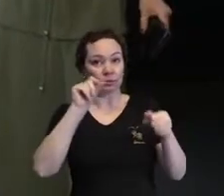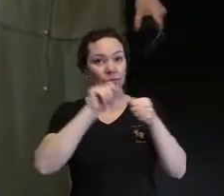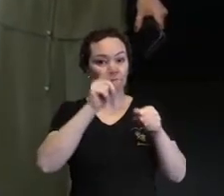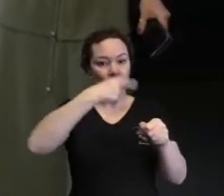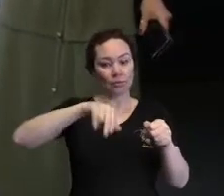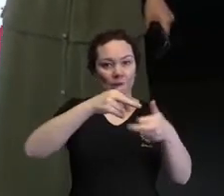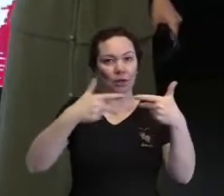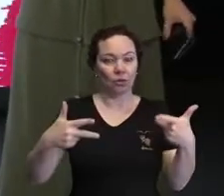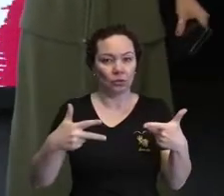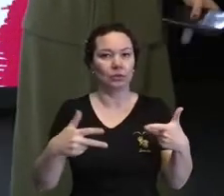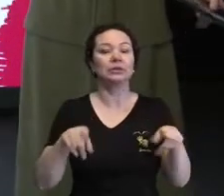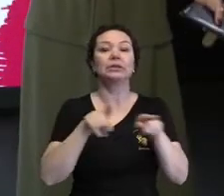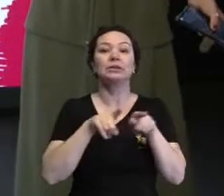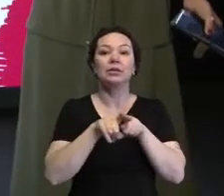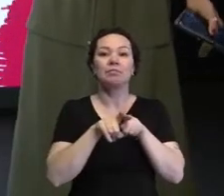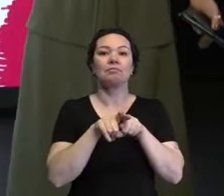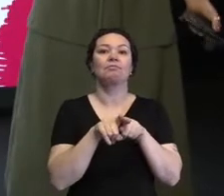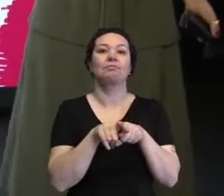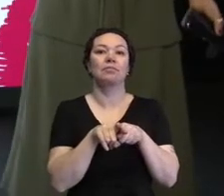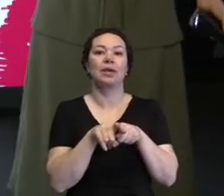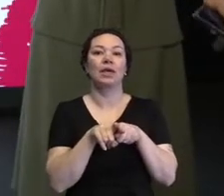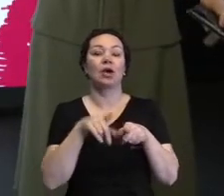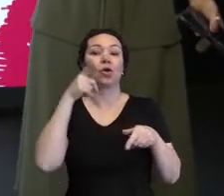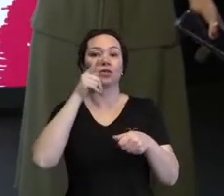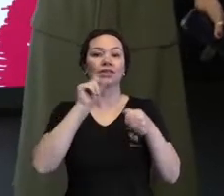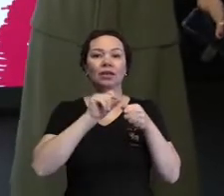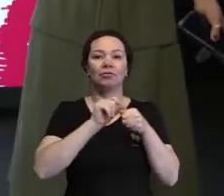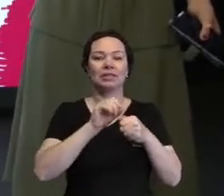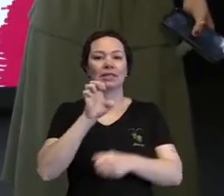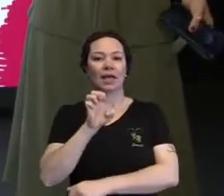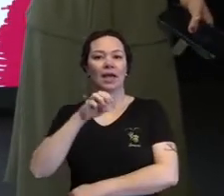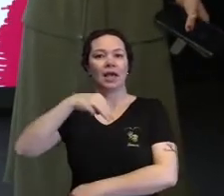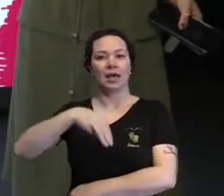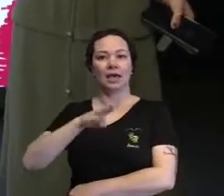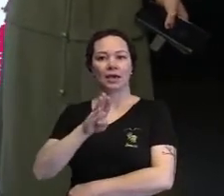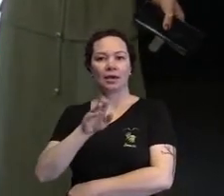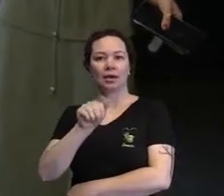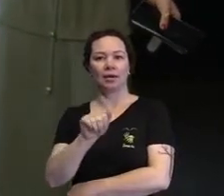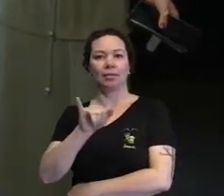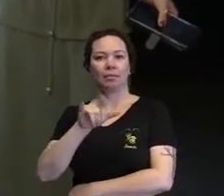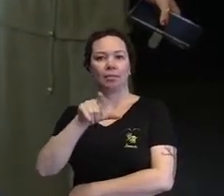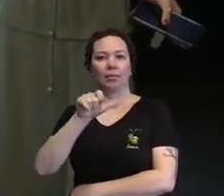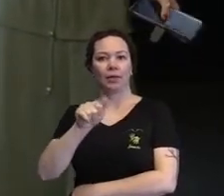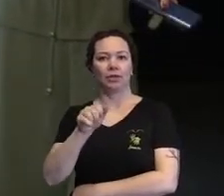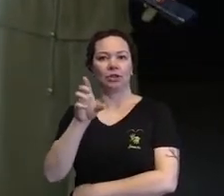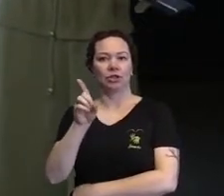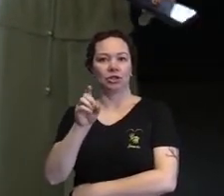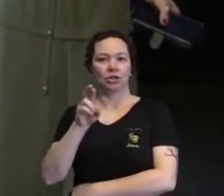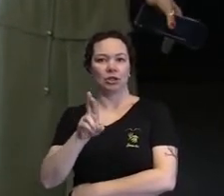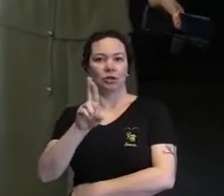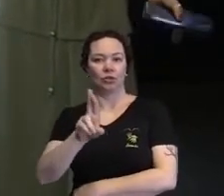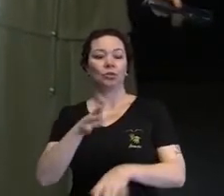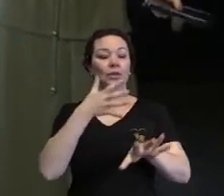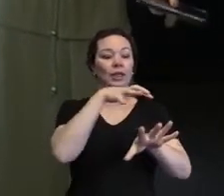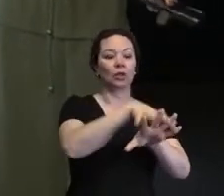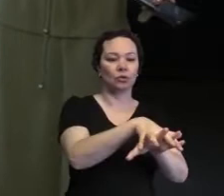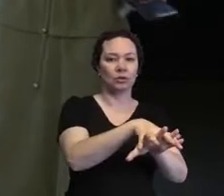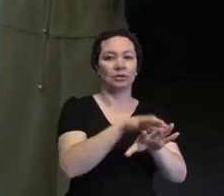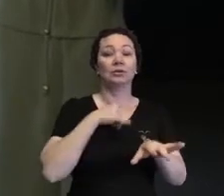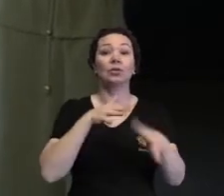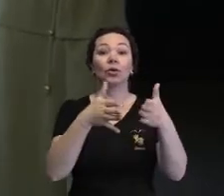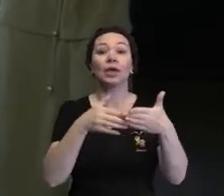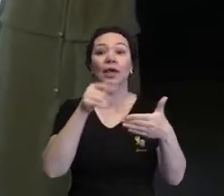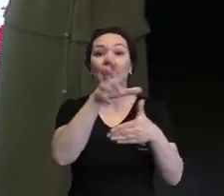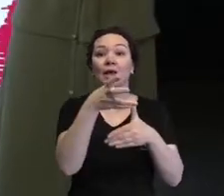isso, a gente consegue se tornar embaixadores da inclusão. E aí, é um convite para vocês apertarem uma tecla SAP.